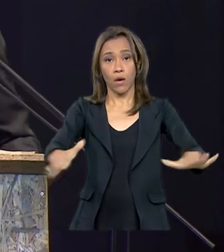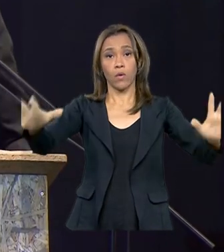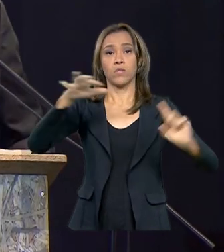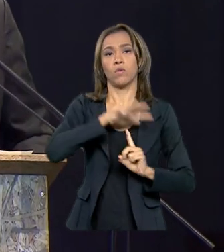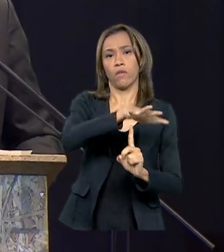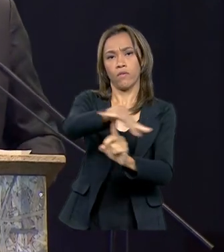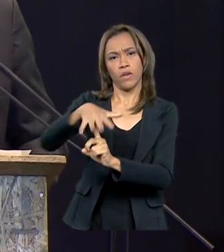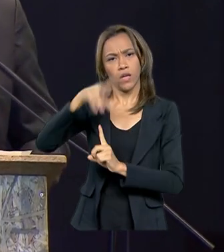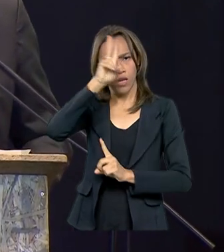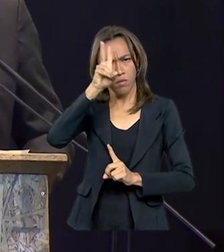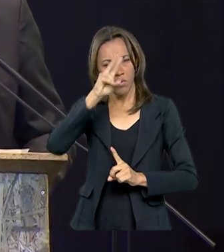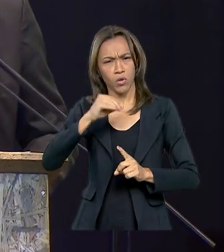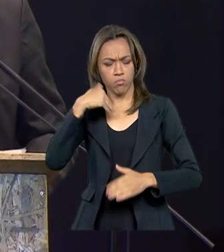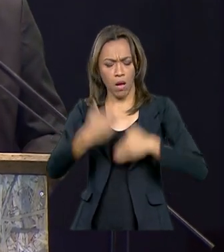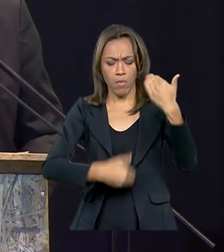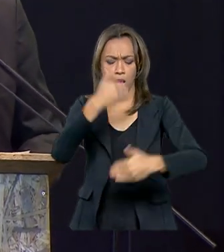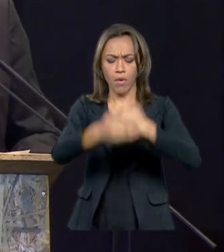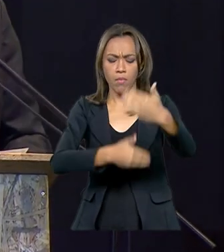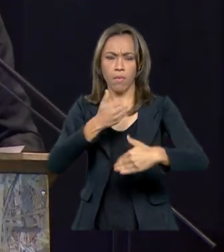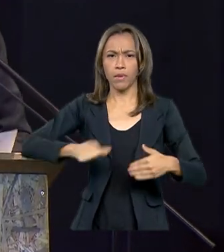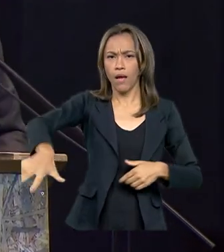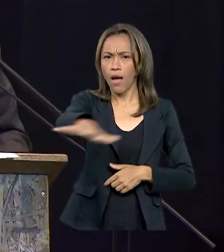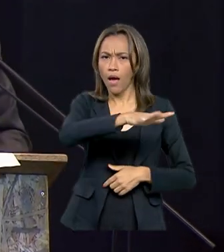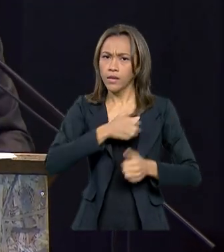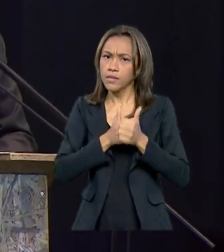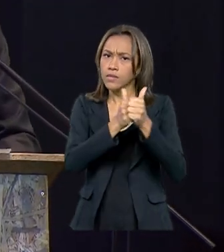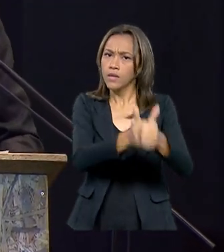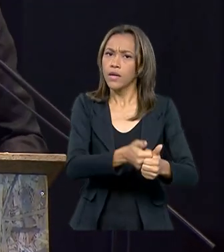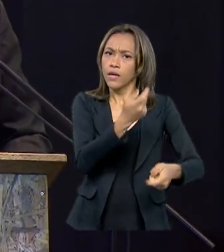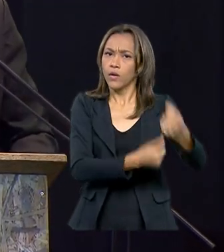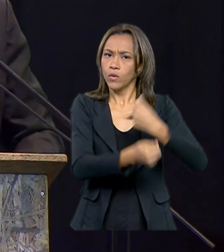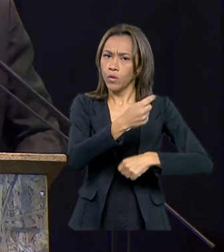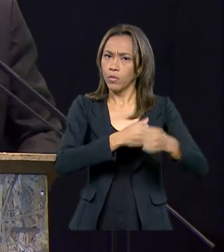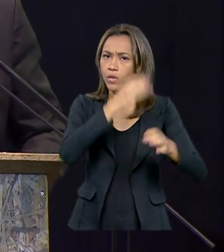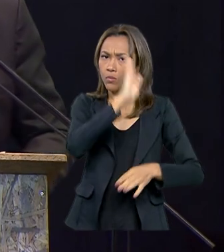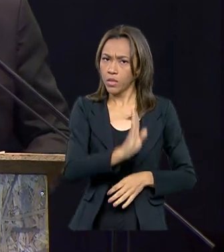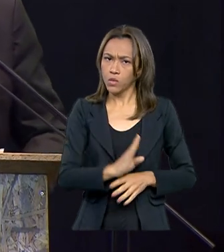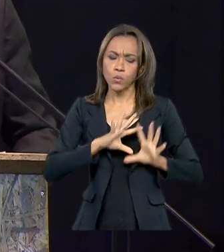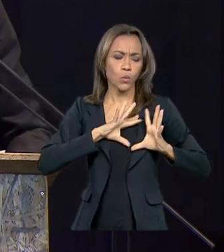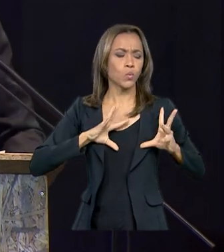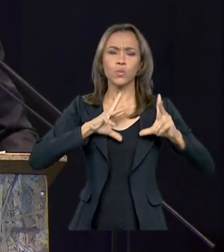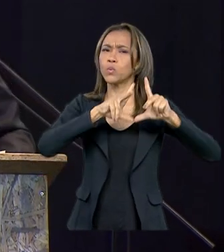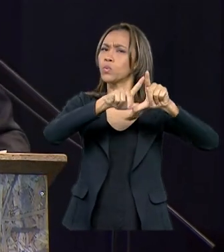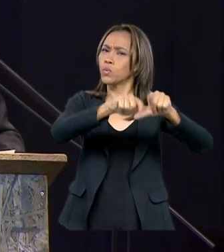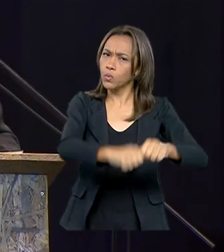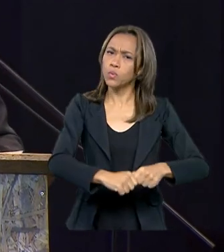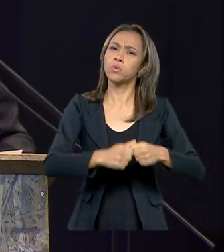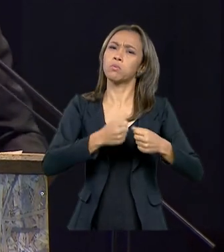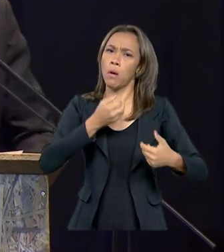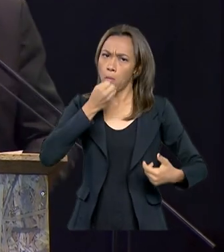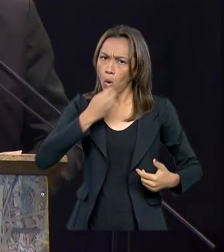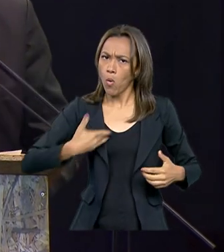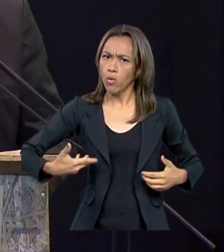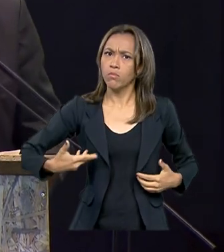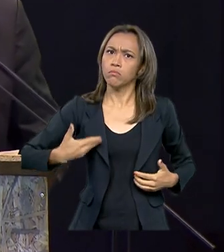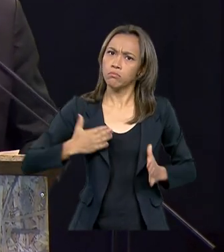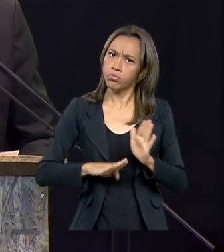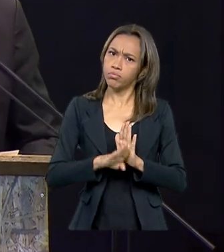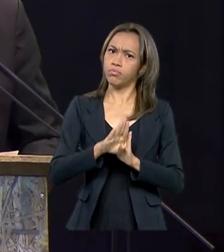desenvolvimento da região segue o caminho da economia brasileira, com todos os índices em ritmo ascendente.